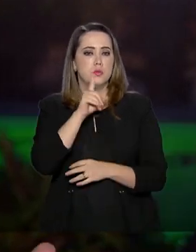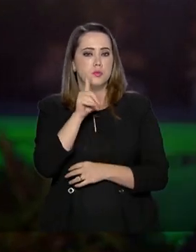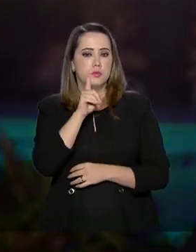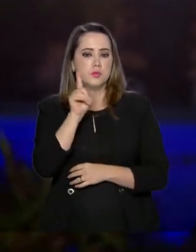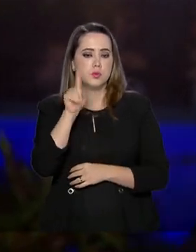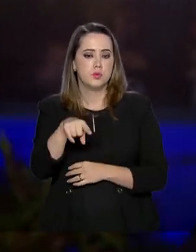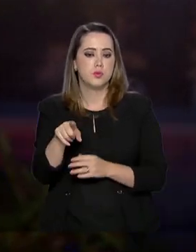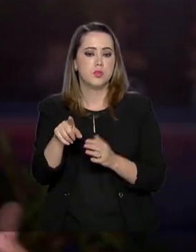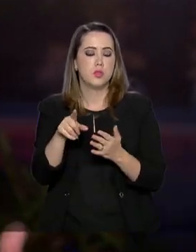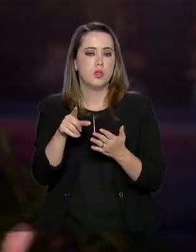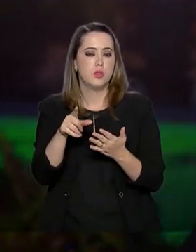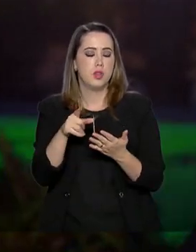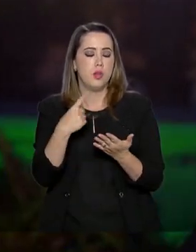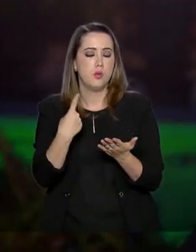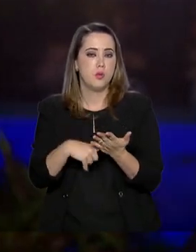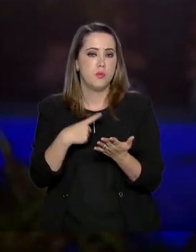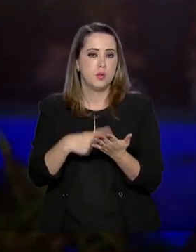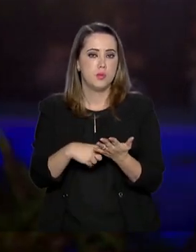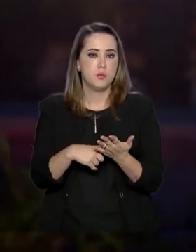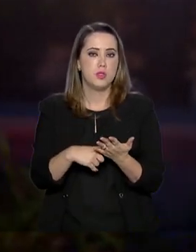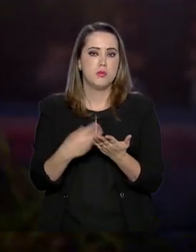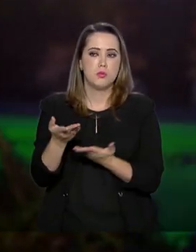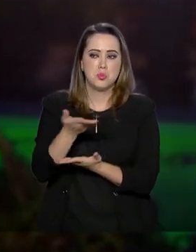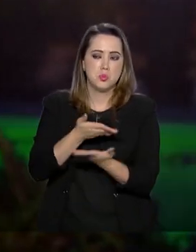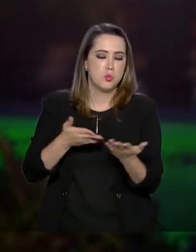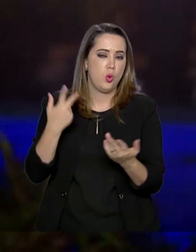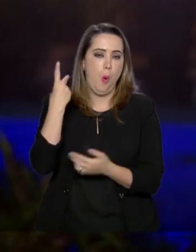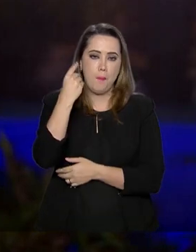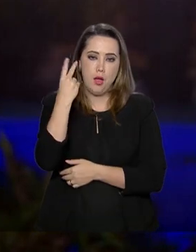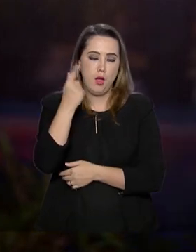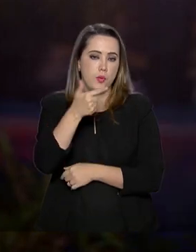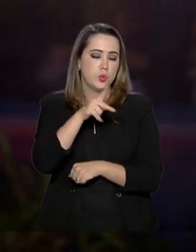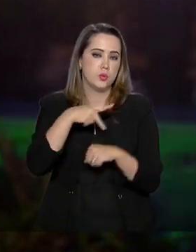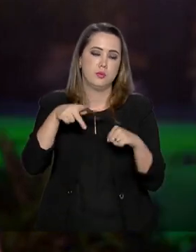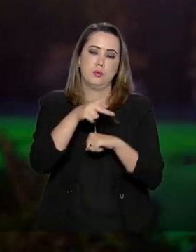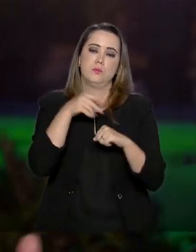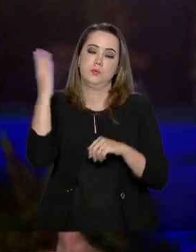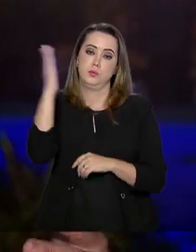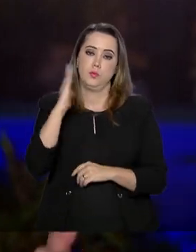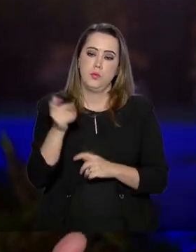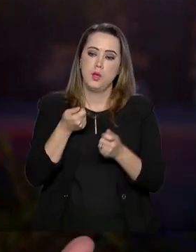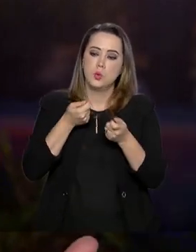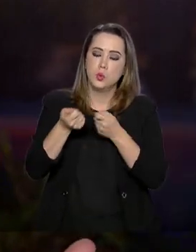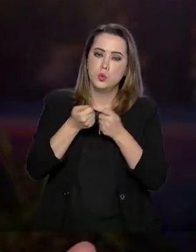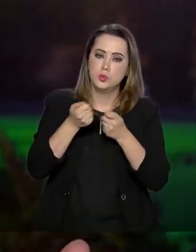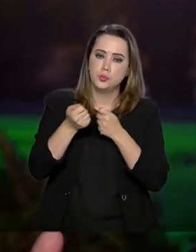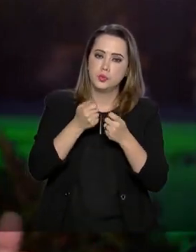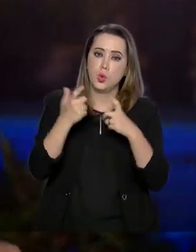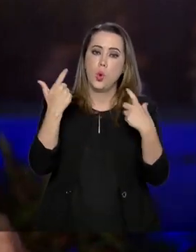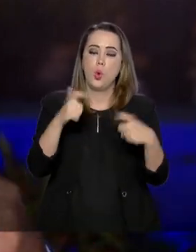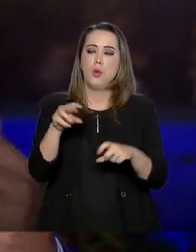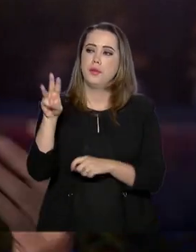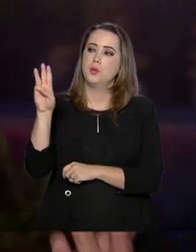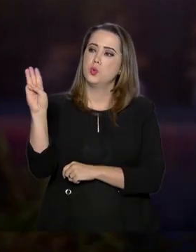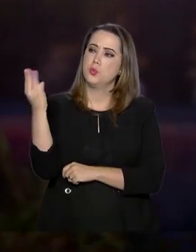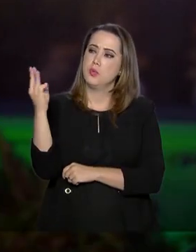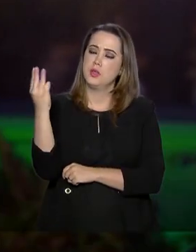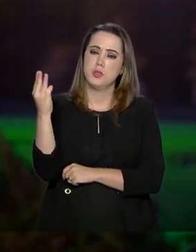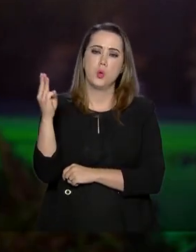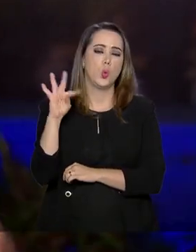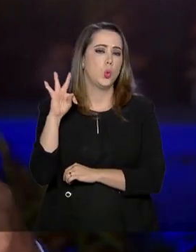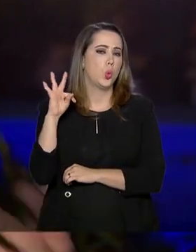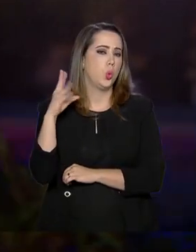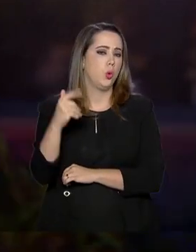Esse é acordo comum, de confiança entre países. O Brasil controla o centro de Alcântara com autonomia